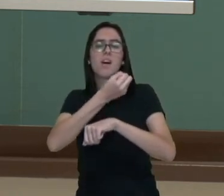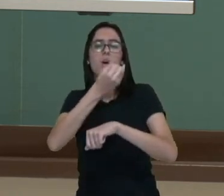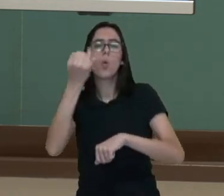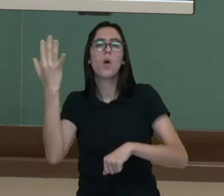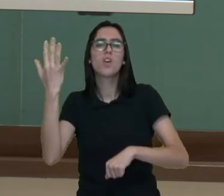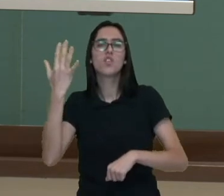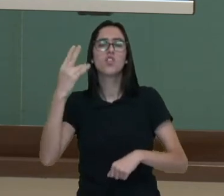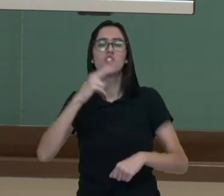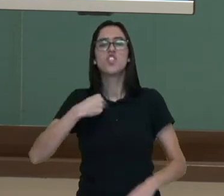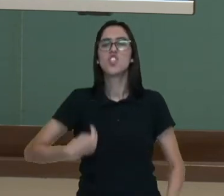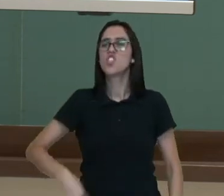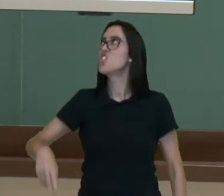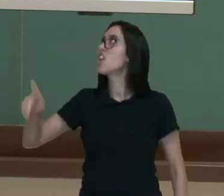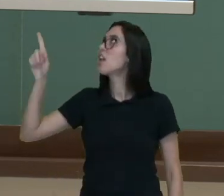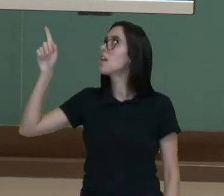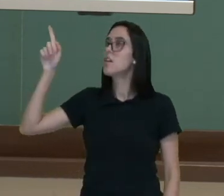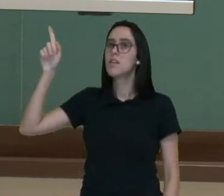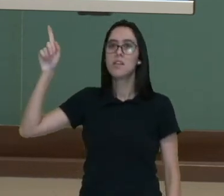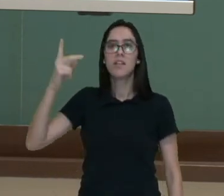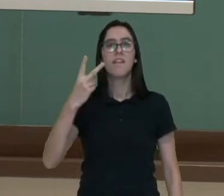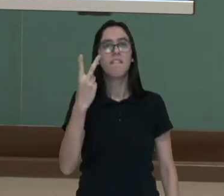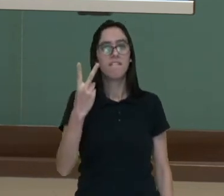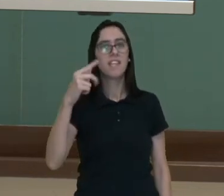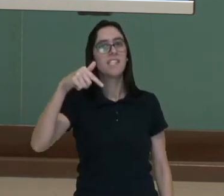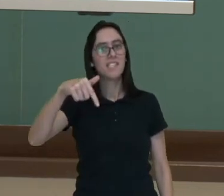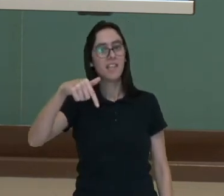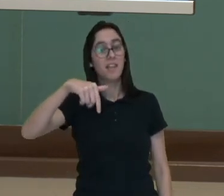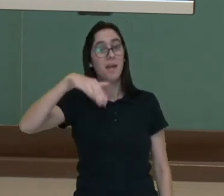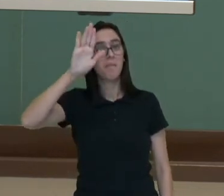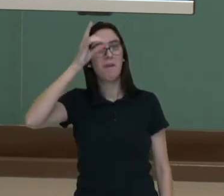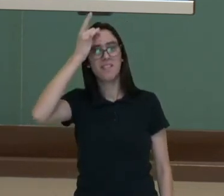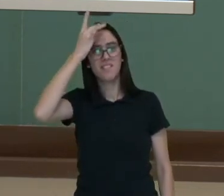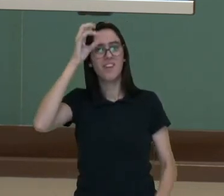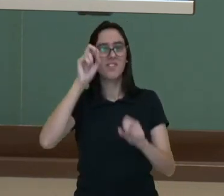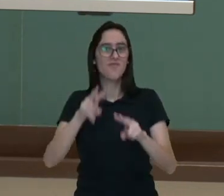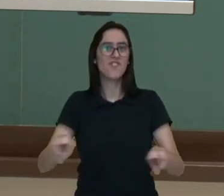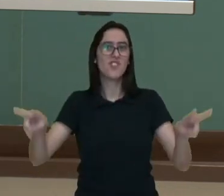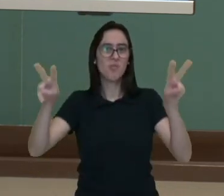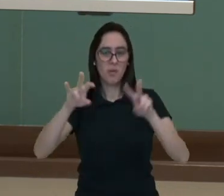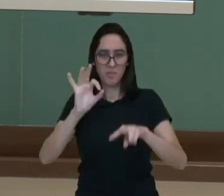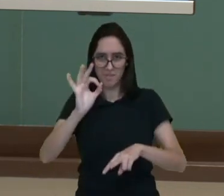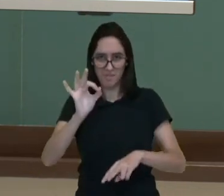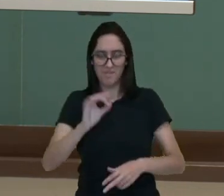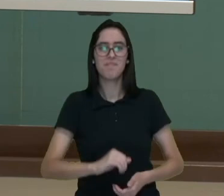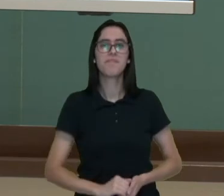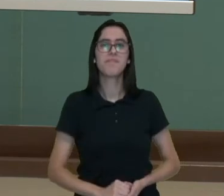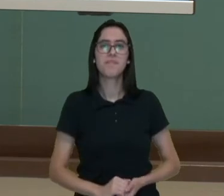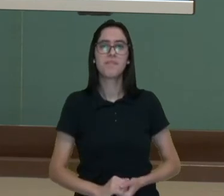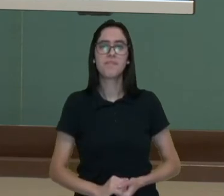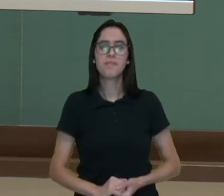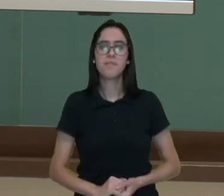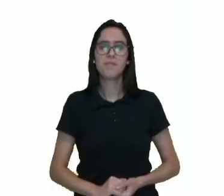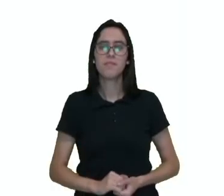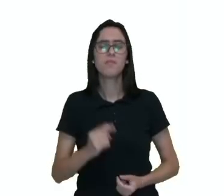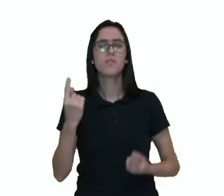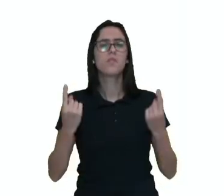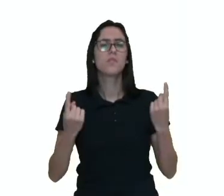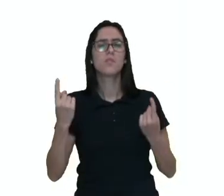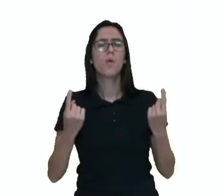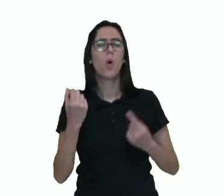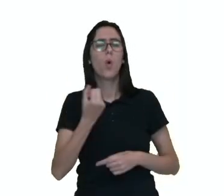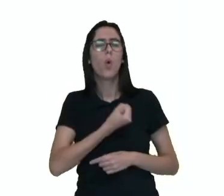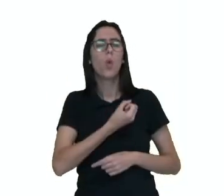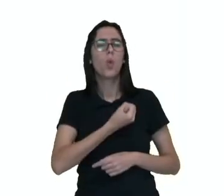prata, né? Pensa lá, China, 27, né? Então, fica por isso que existe aí essas tabelinhas, né? Tá? Qual é o número de medalhas